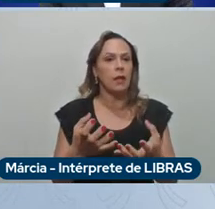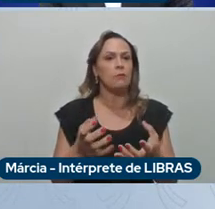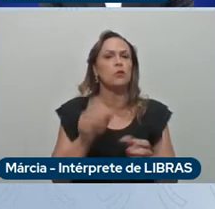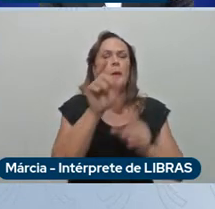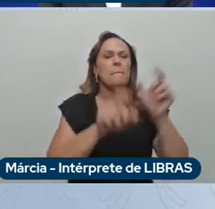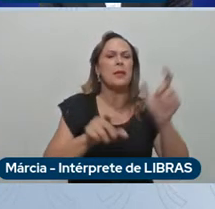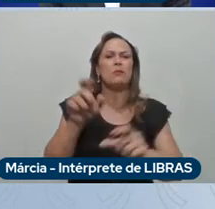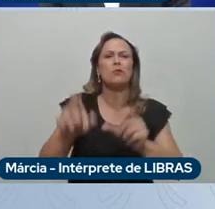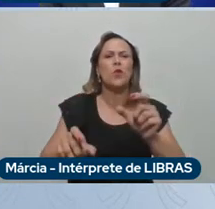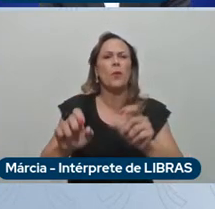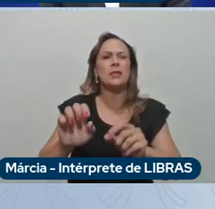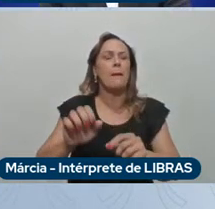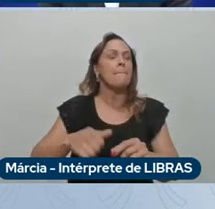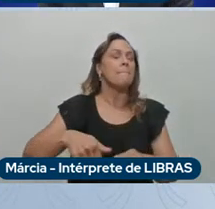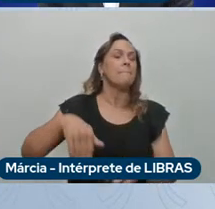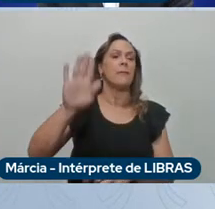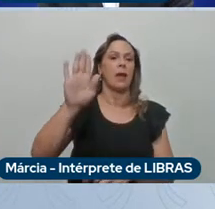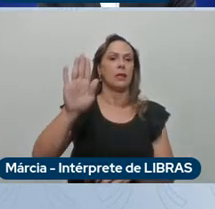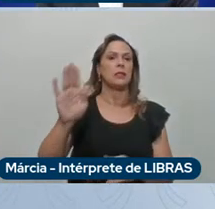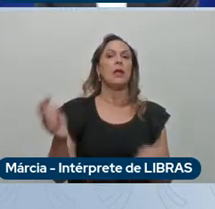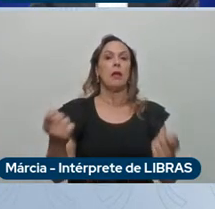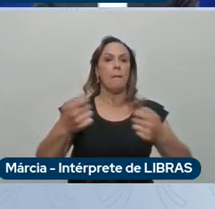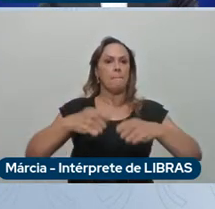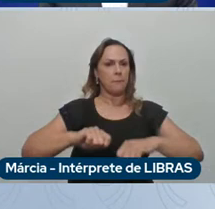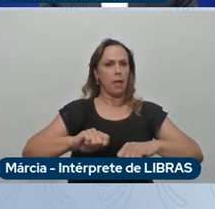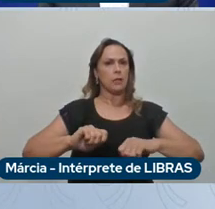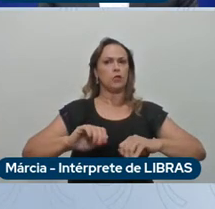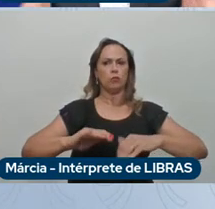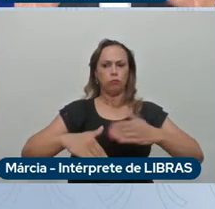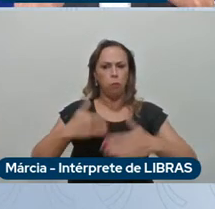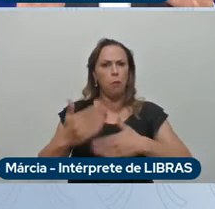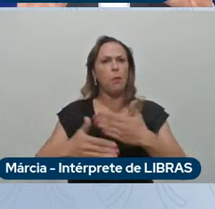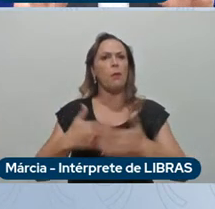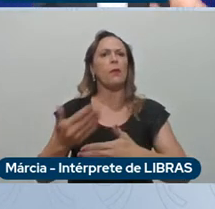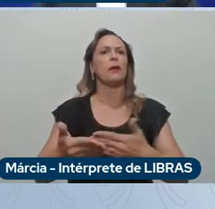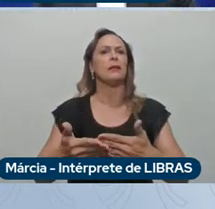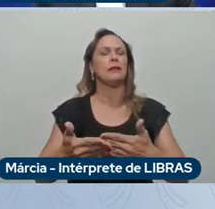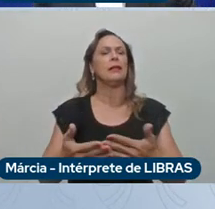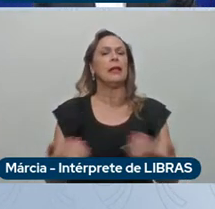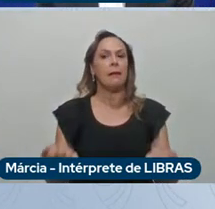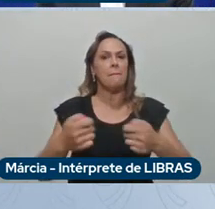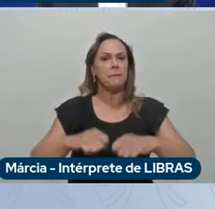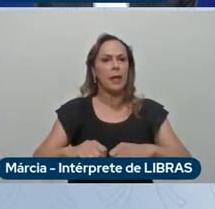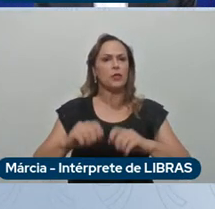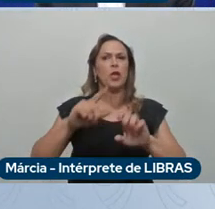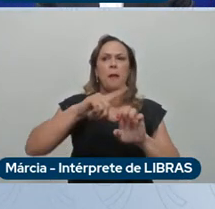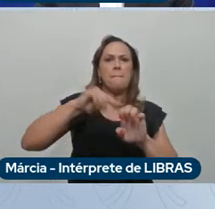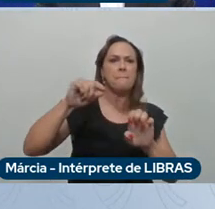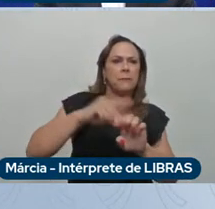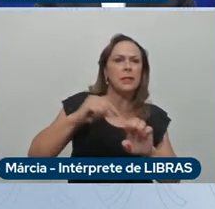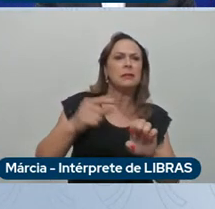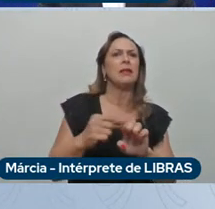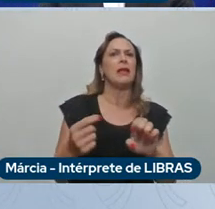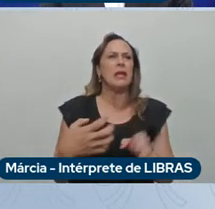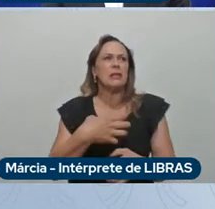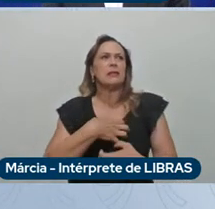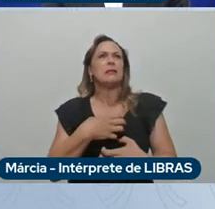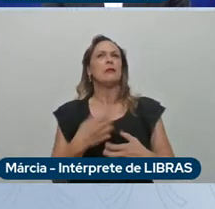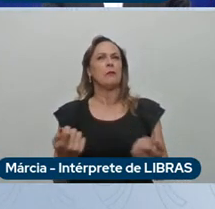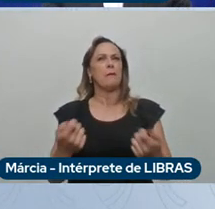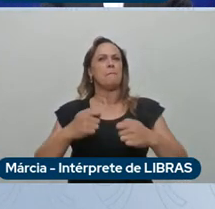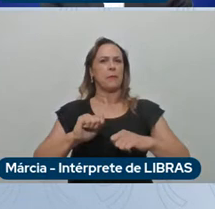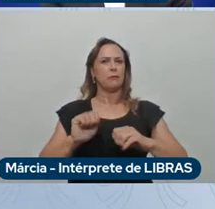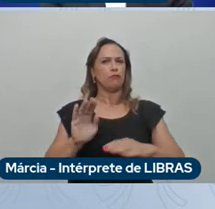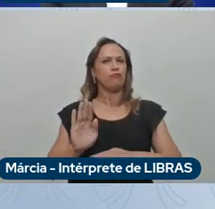tenham proatividade o espírito empreendedor que se sintam um pouco donas desse negócio que fazemos